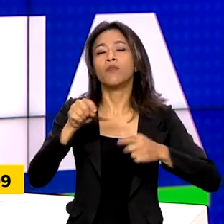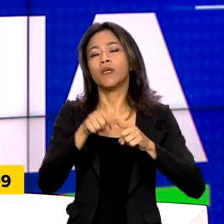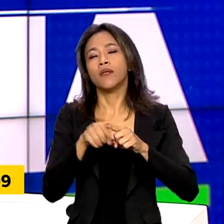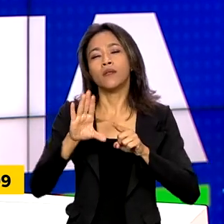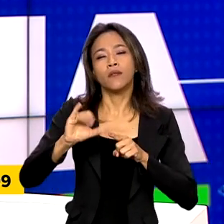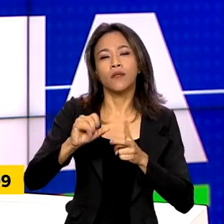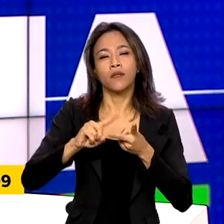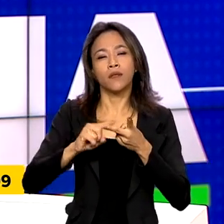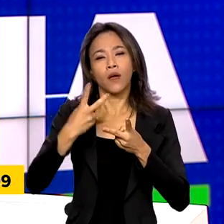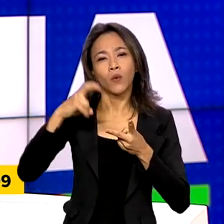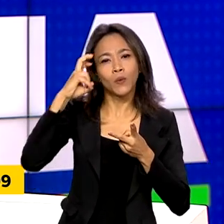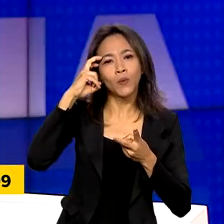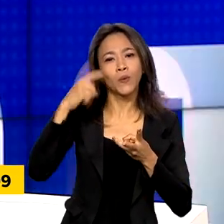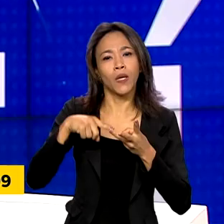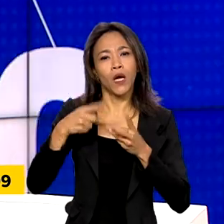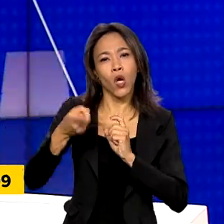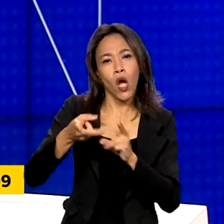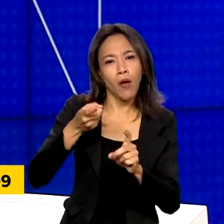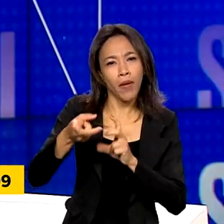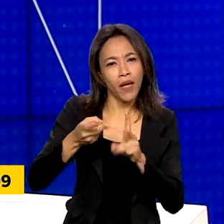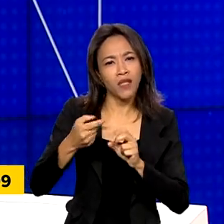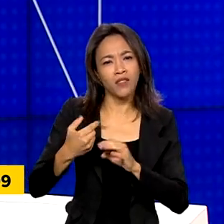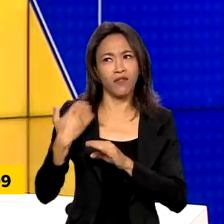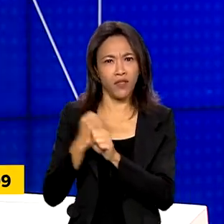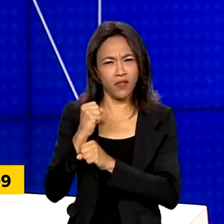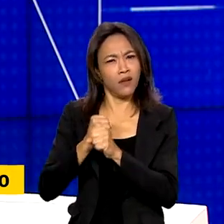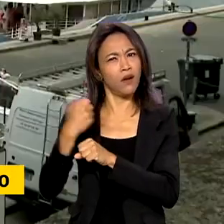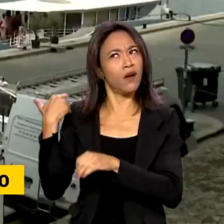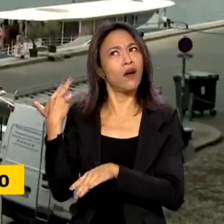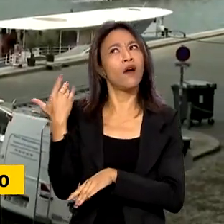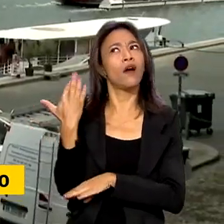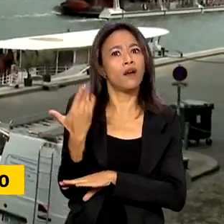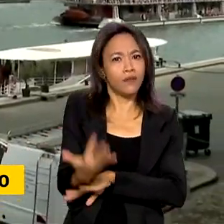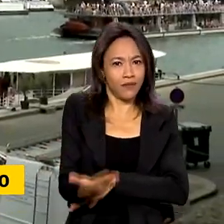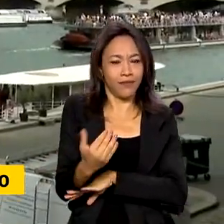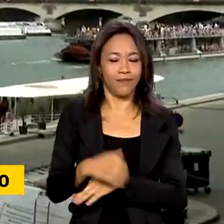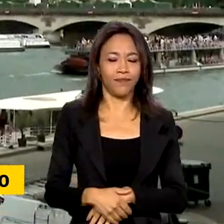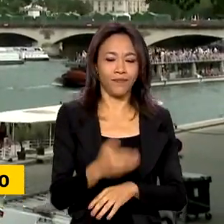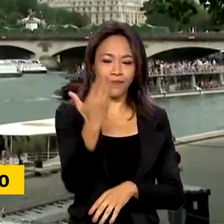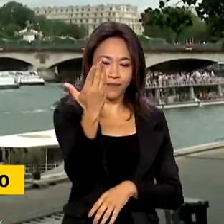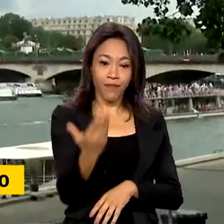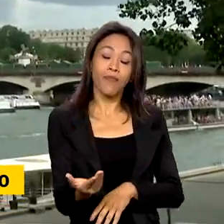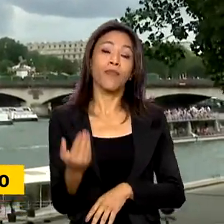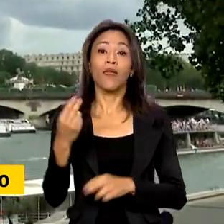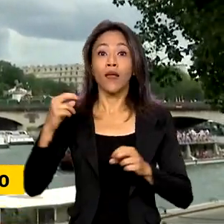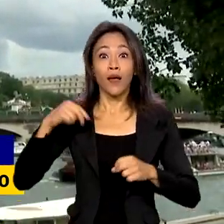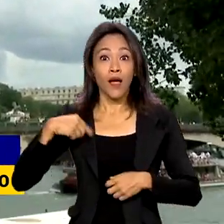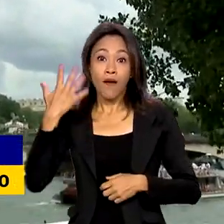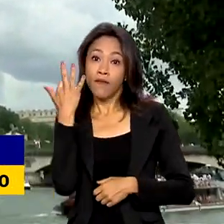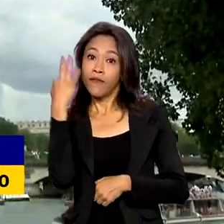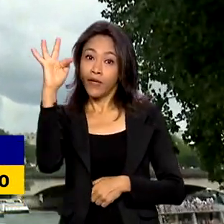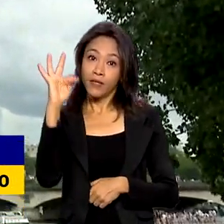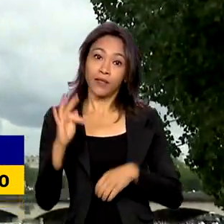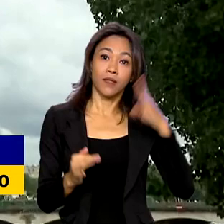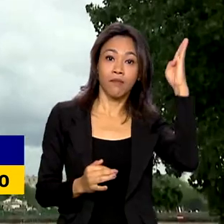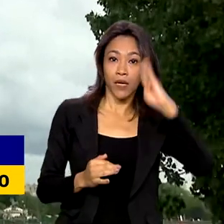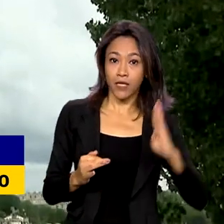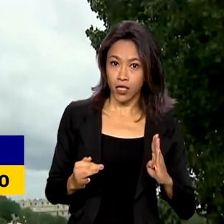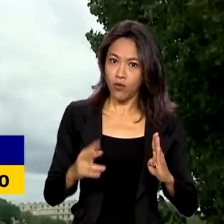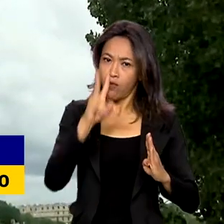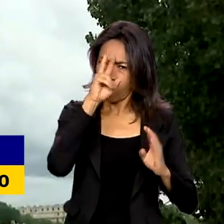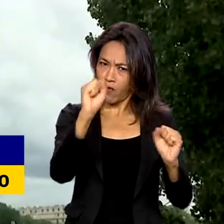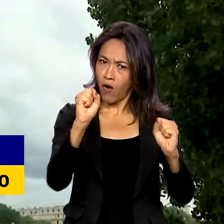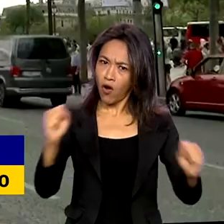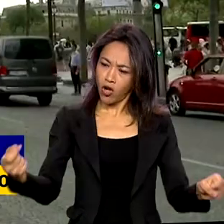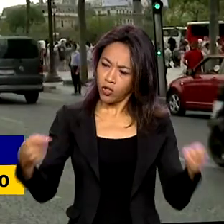ciência, numa troca que vem de longa data. França e Brasil têm um forte histórico de cooperação. Entre